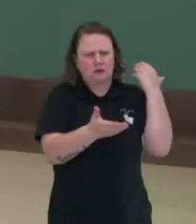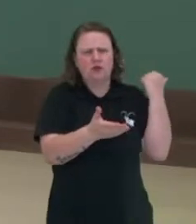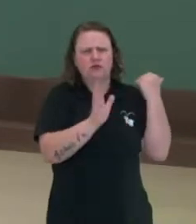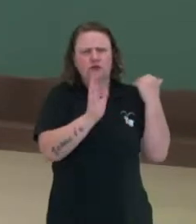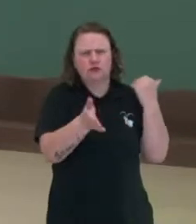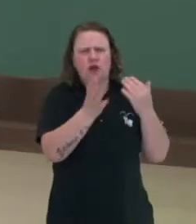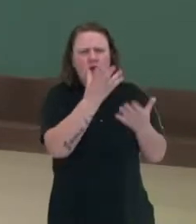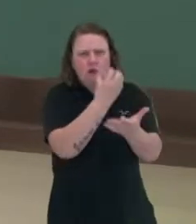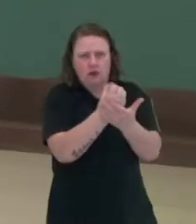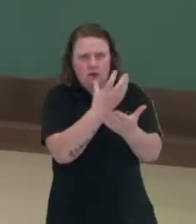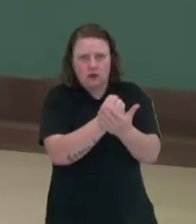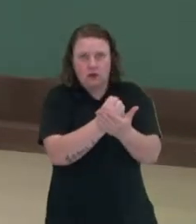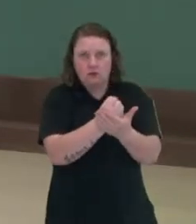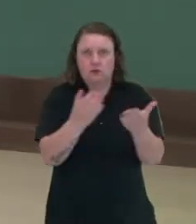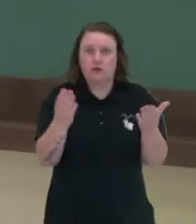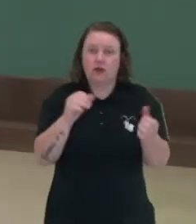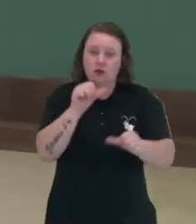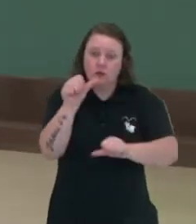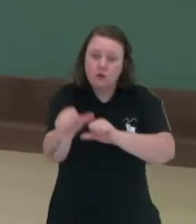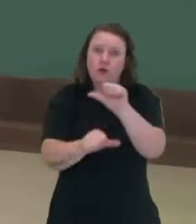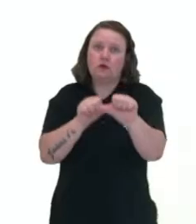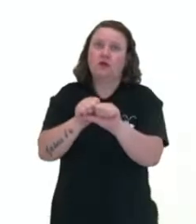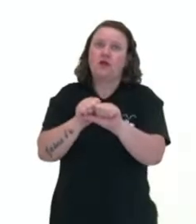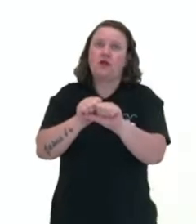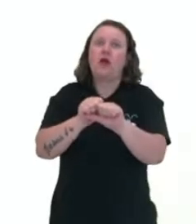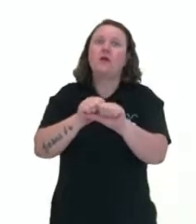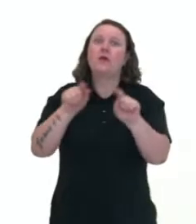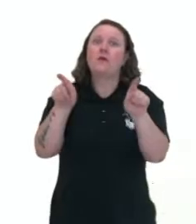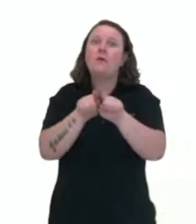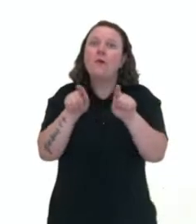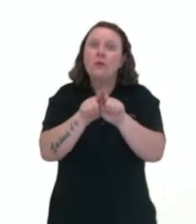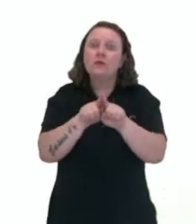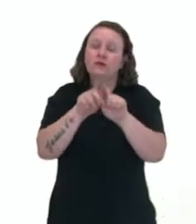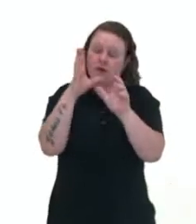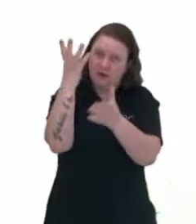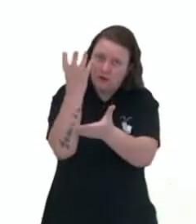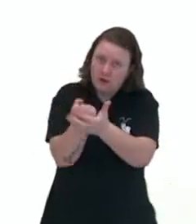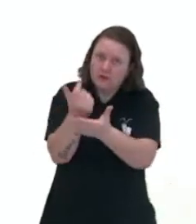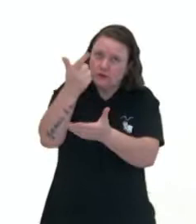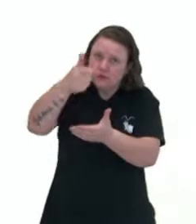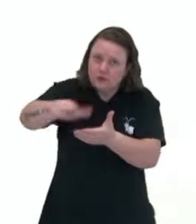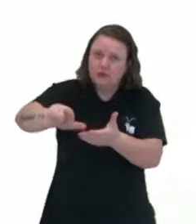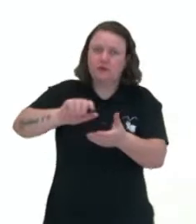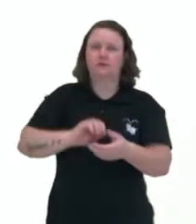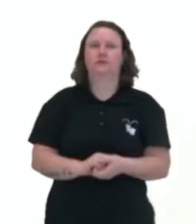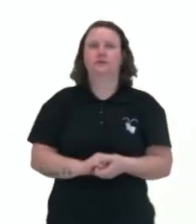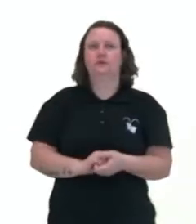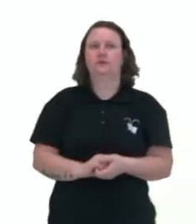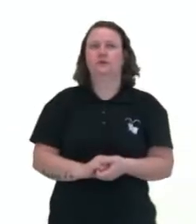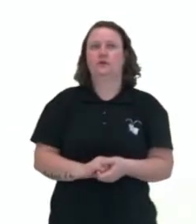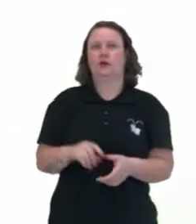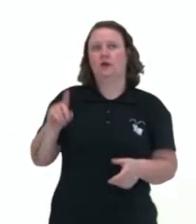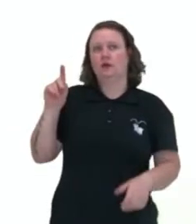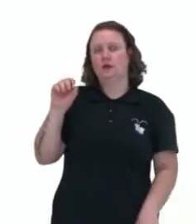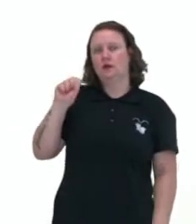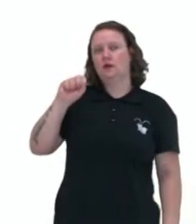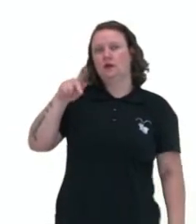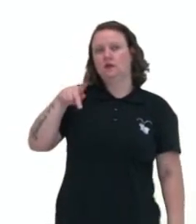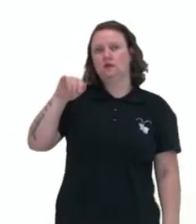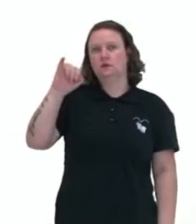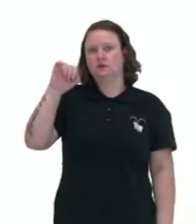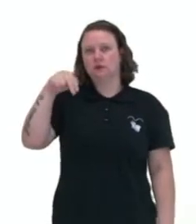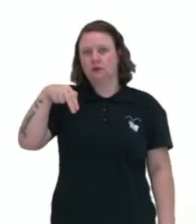sobre o mesmo tema. Se for do spin-off, é quando se aproveita uma personagem, uma